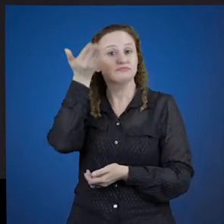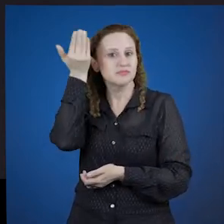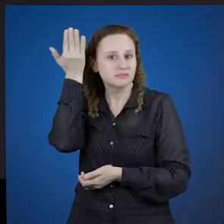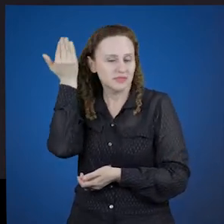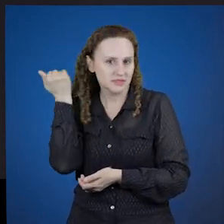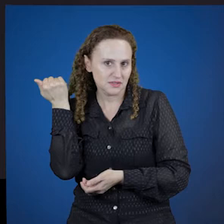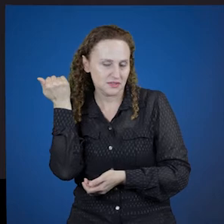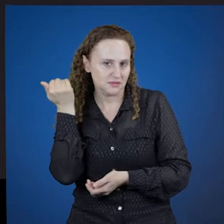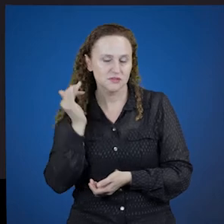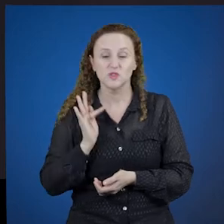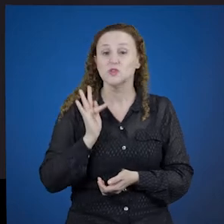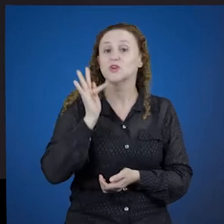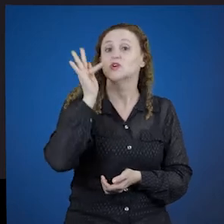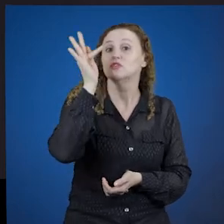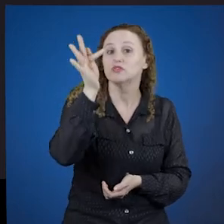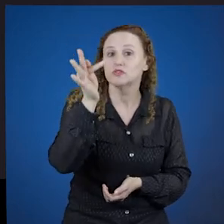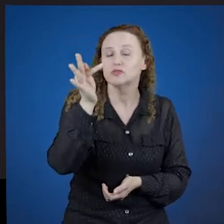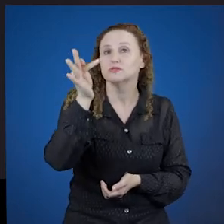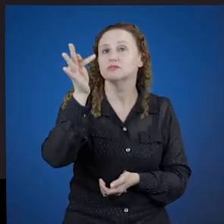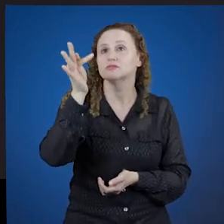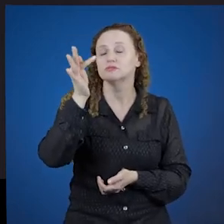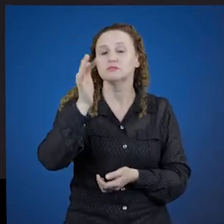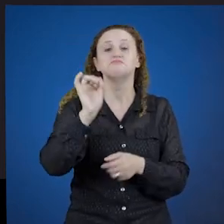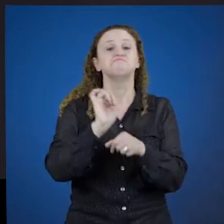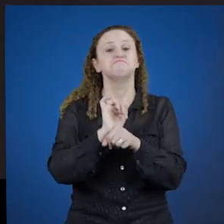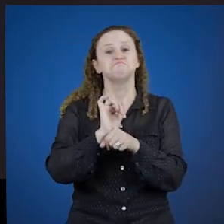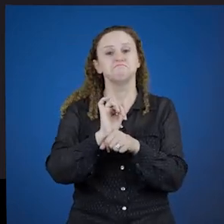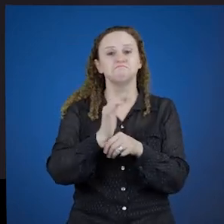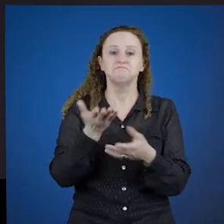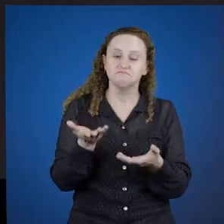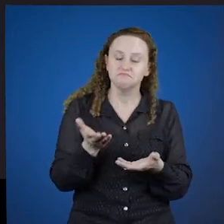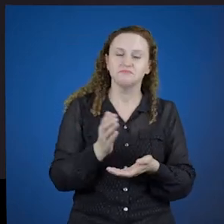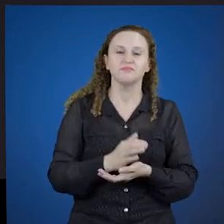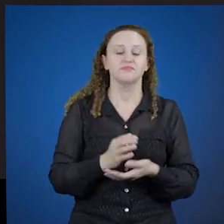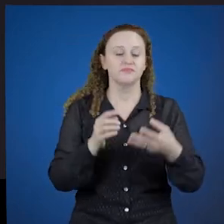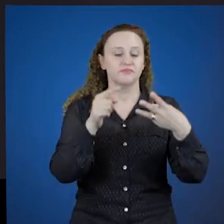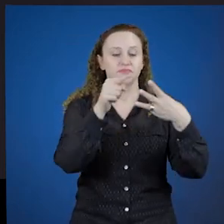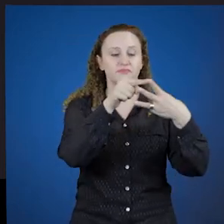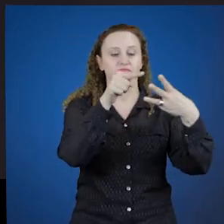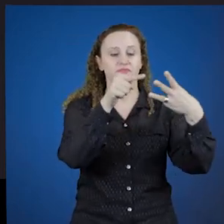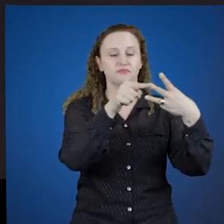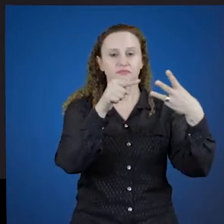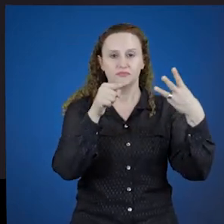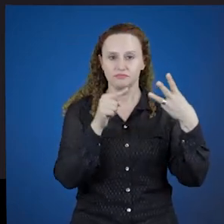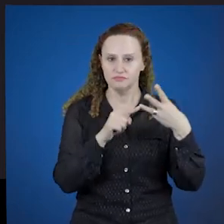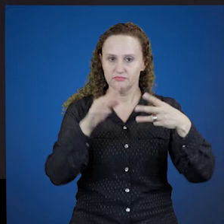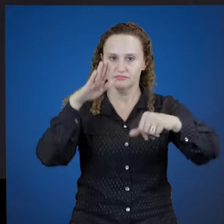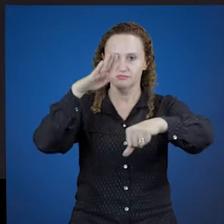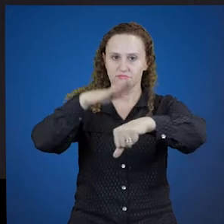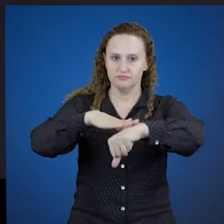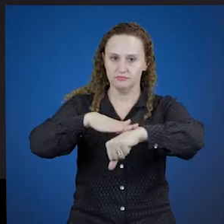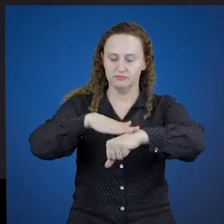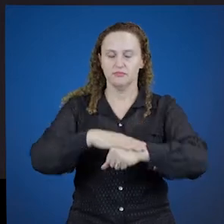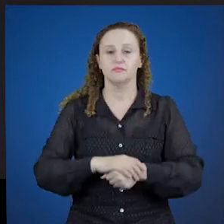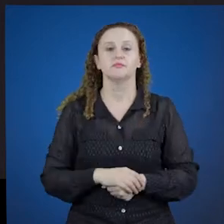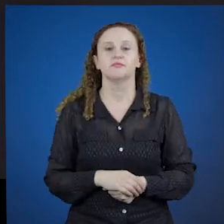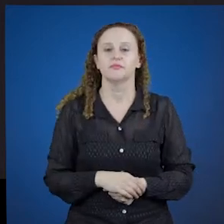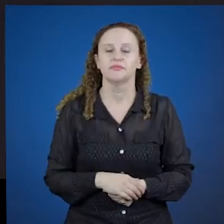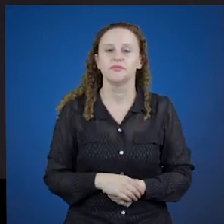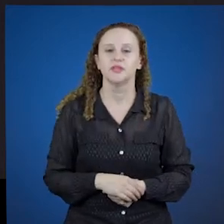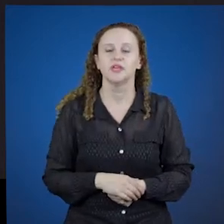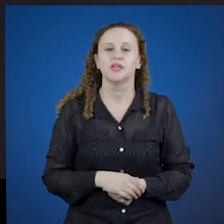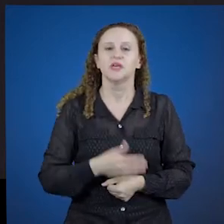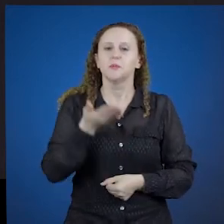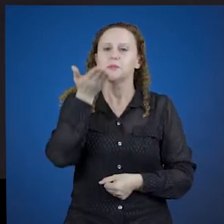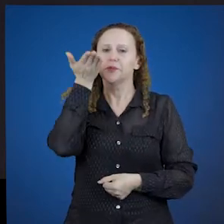E o futuro, o que está por vir. Três tempos. Então, temos três formas, três tempos.